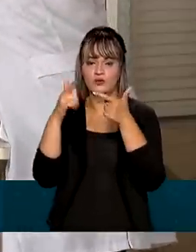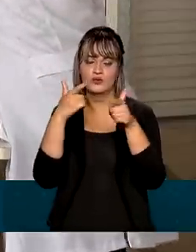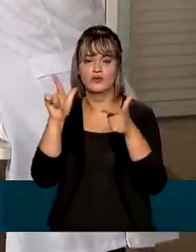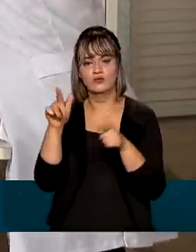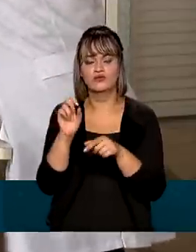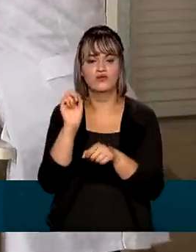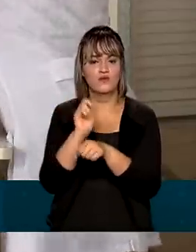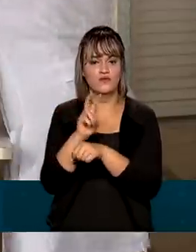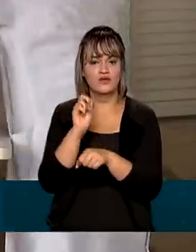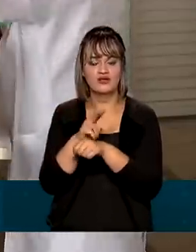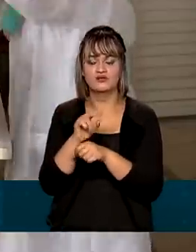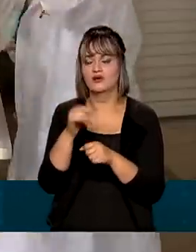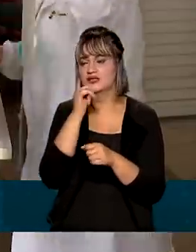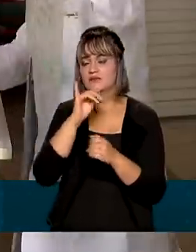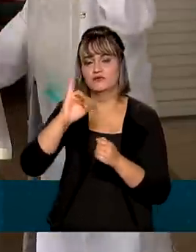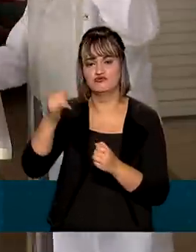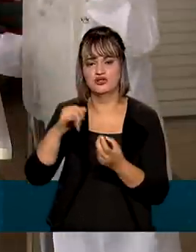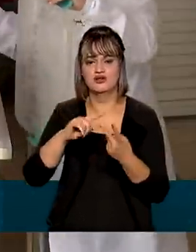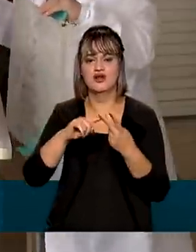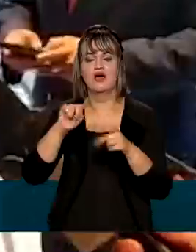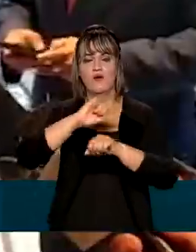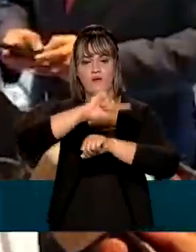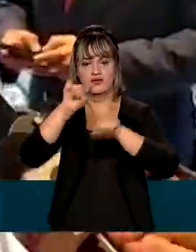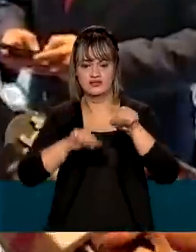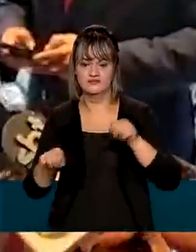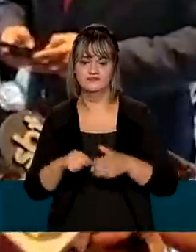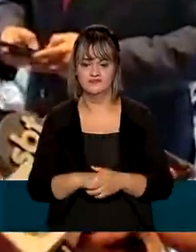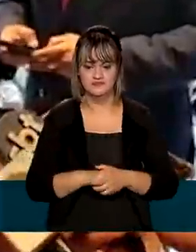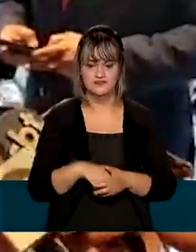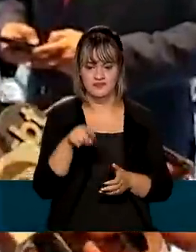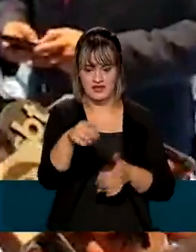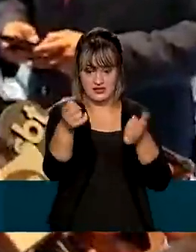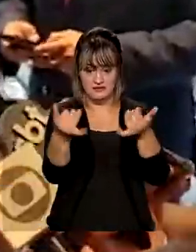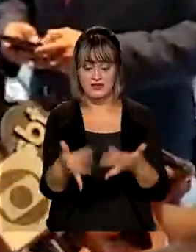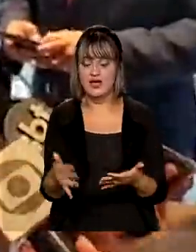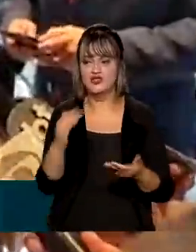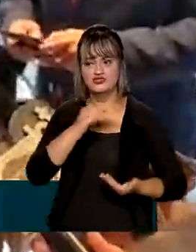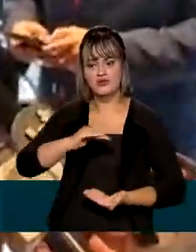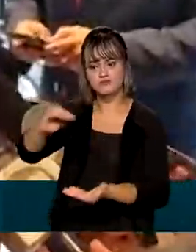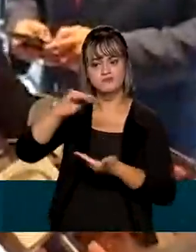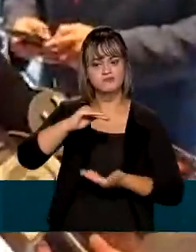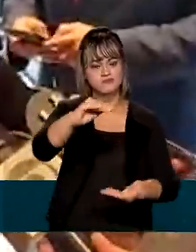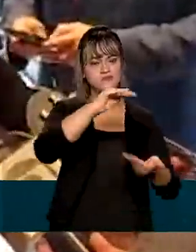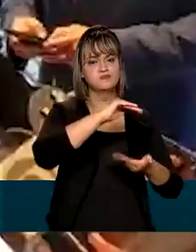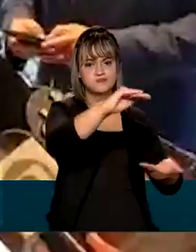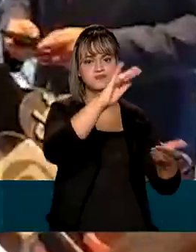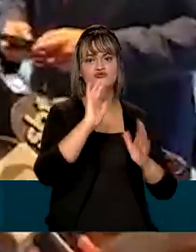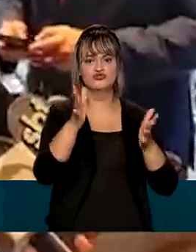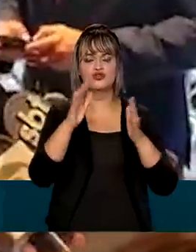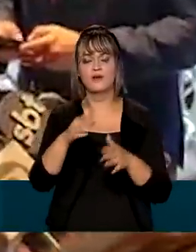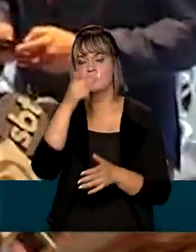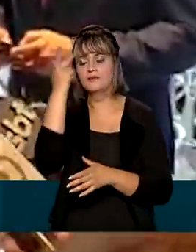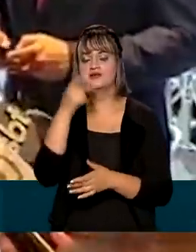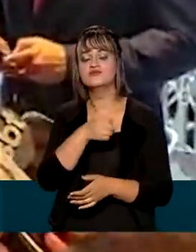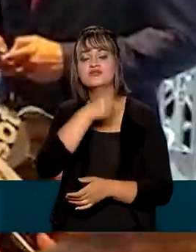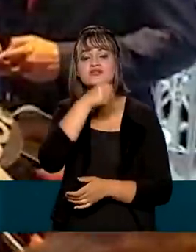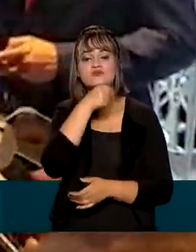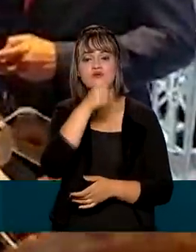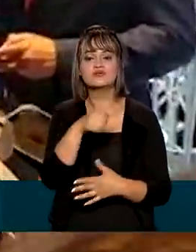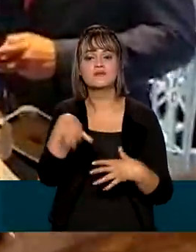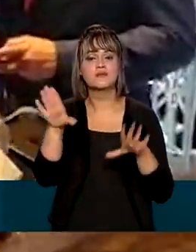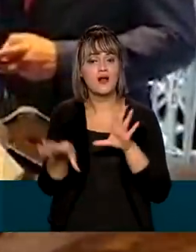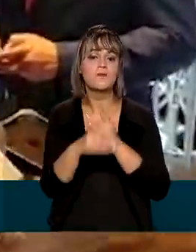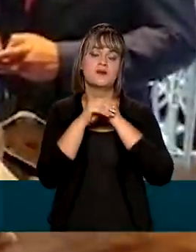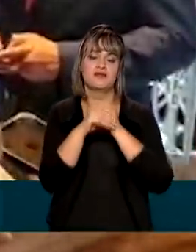viral, que são a Janssen e a AstraZeneca. Nós já começamos a distribuir vacinas para os idosos, para dar a